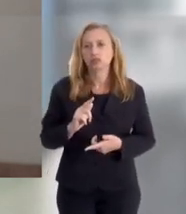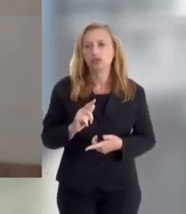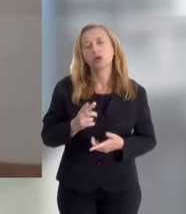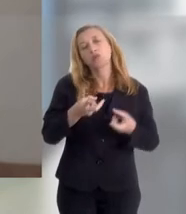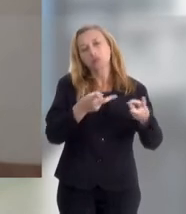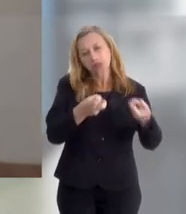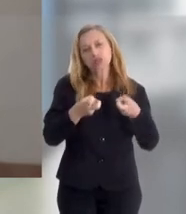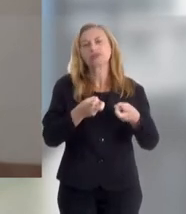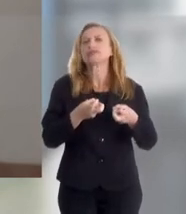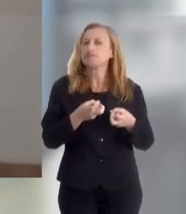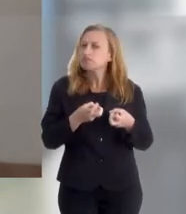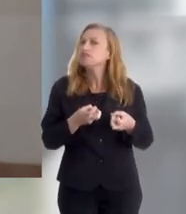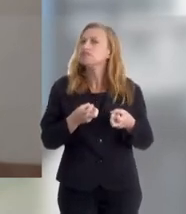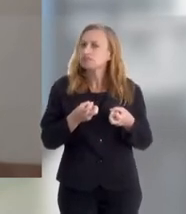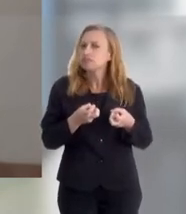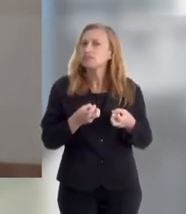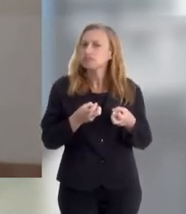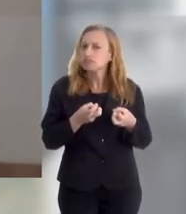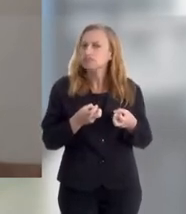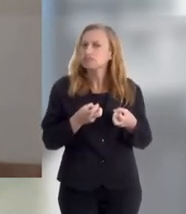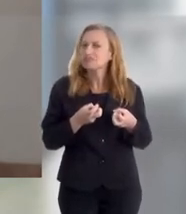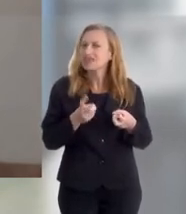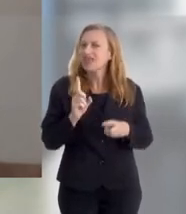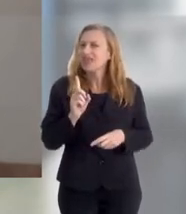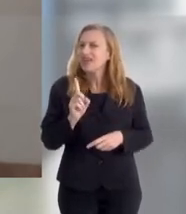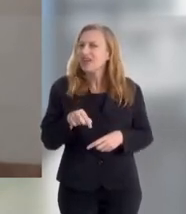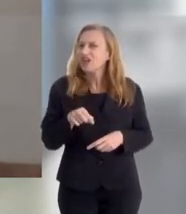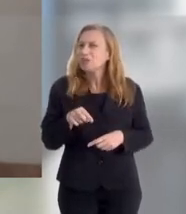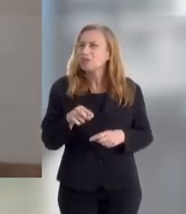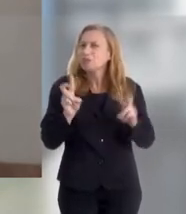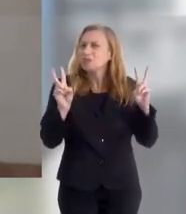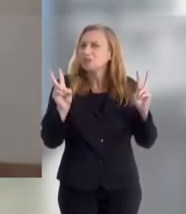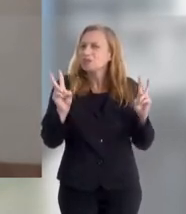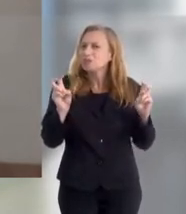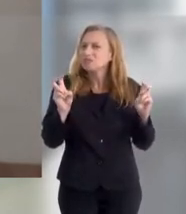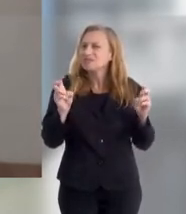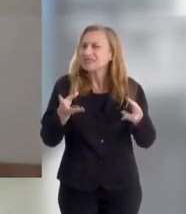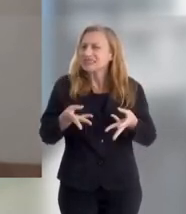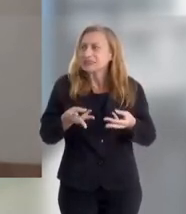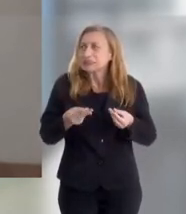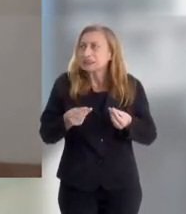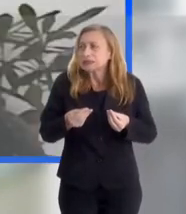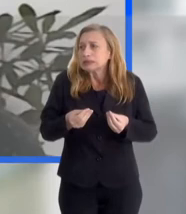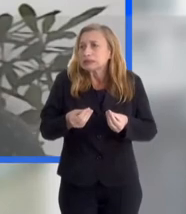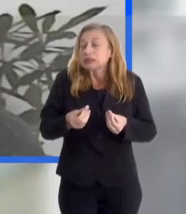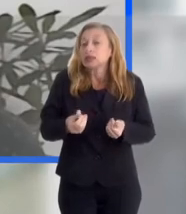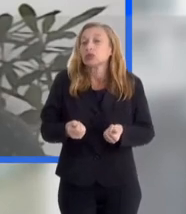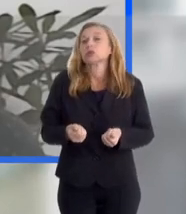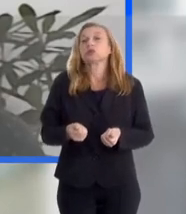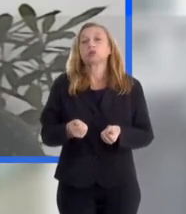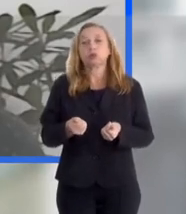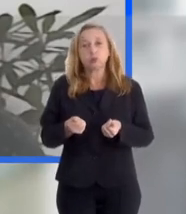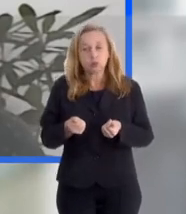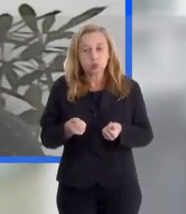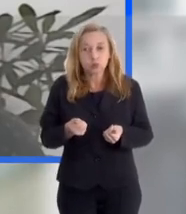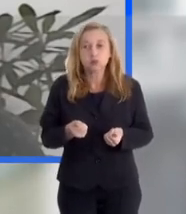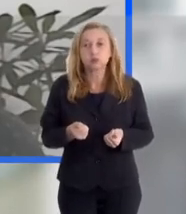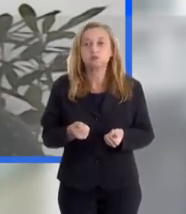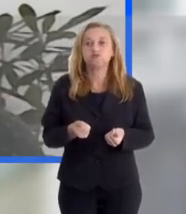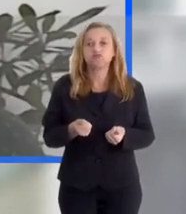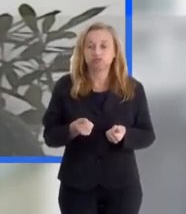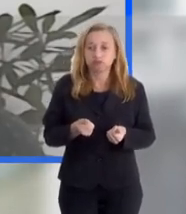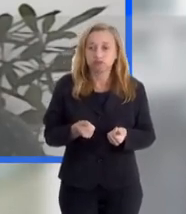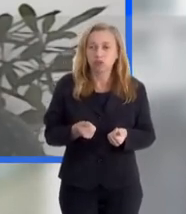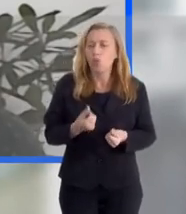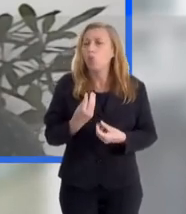negros, nós percebemos isso e é uma questão muito sensível e que